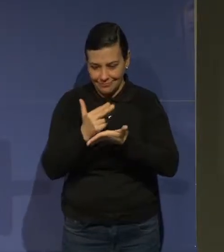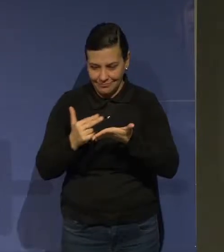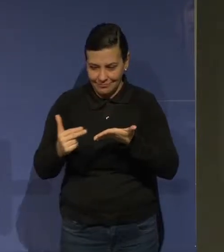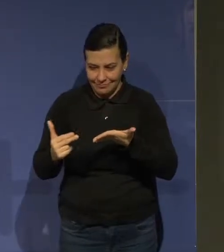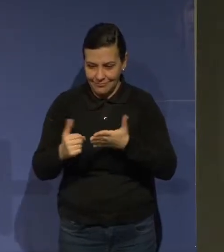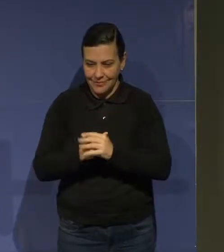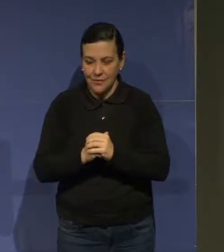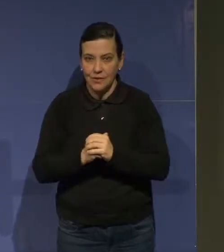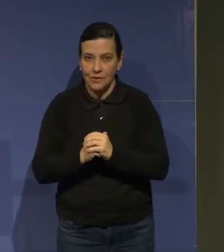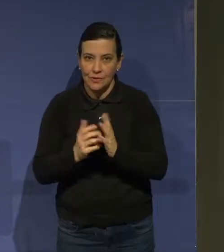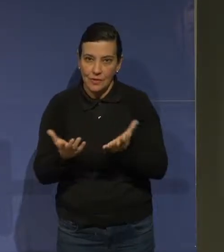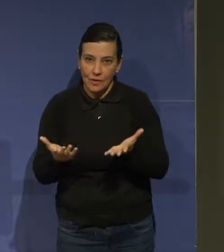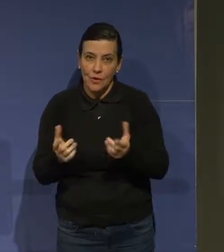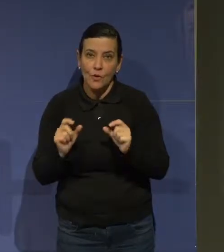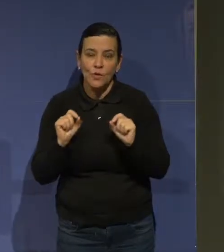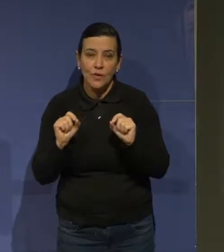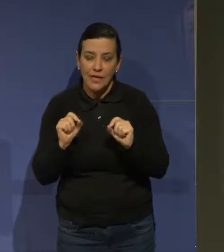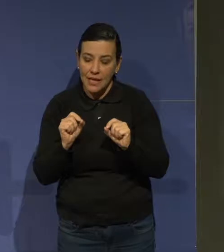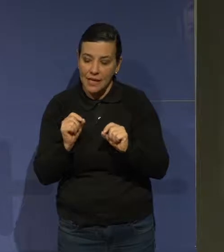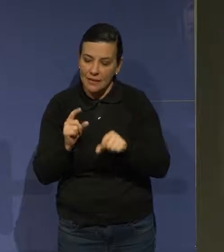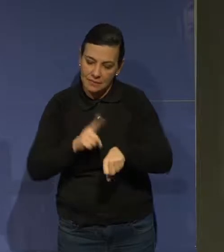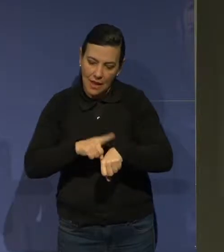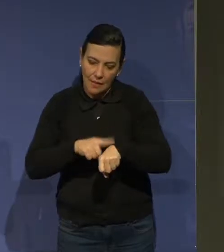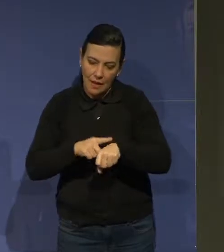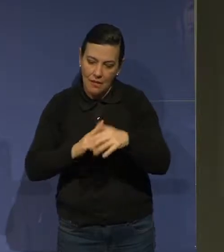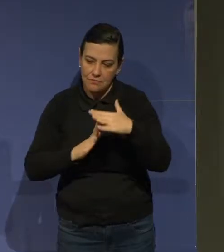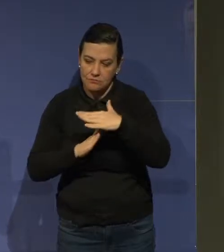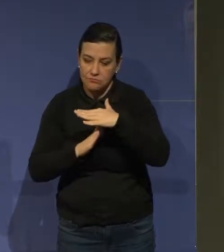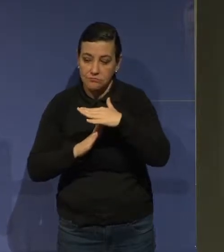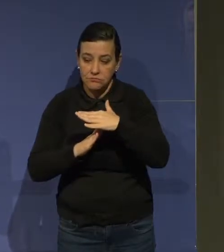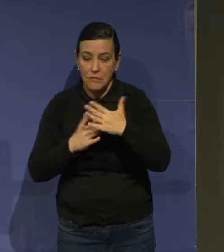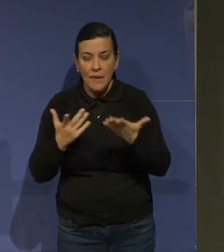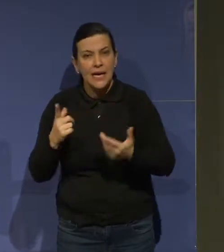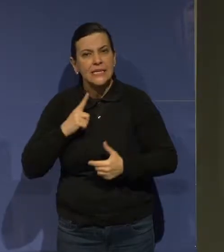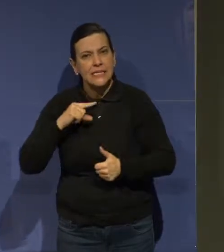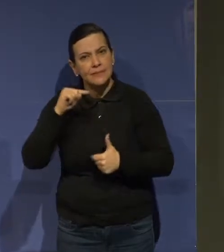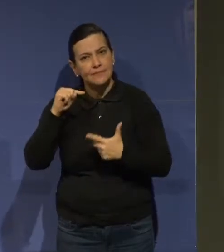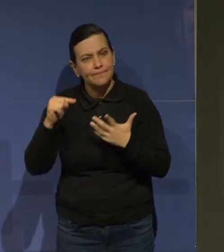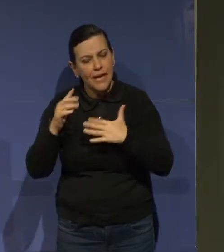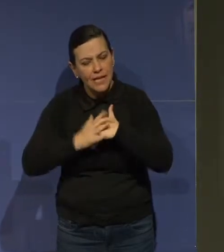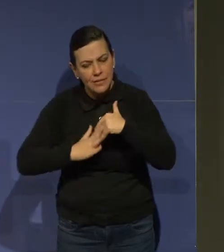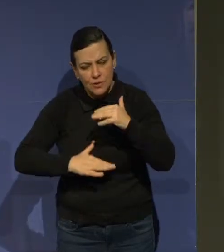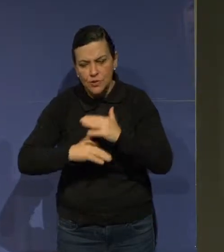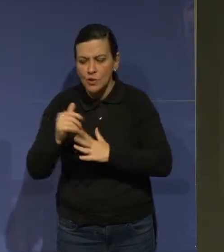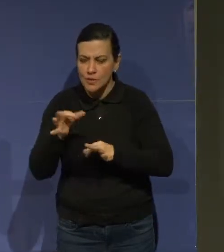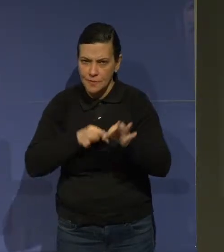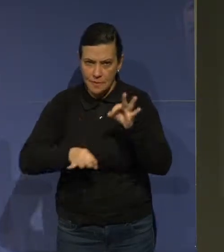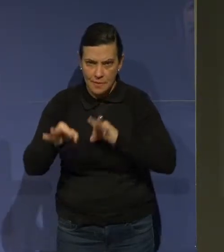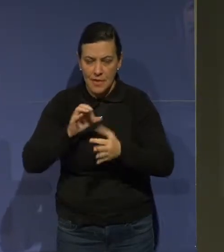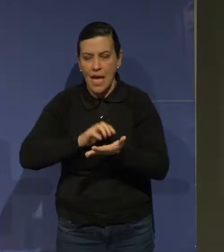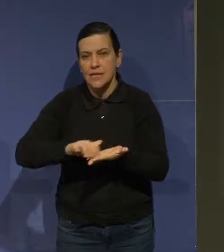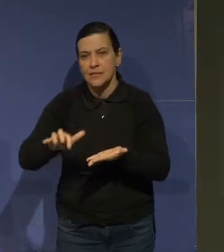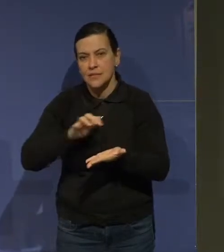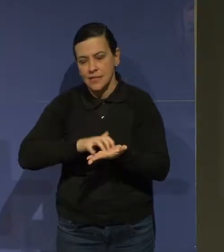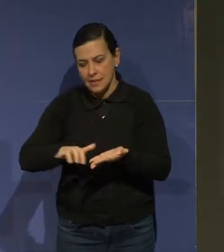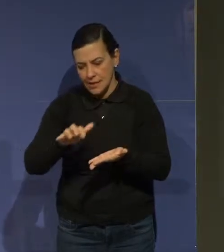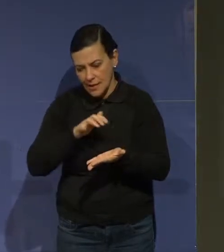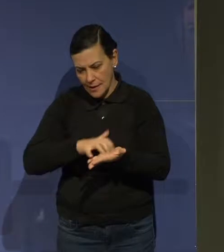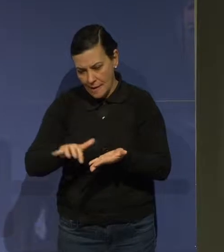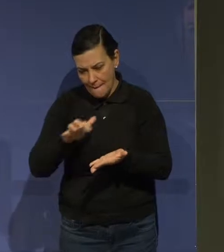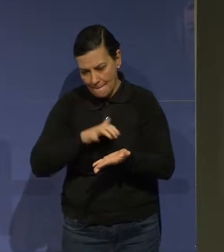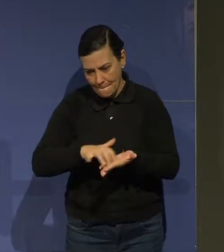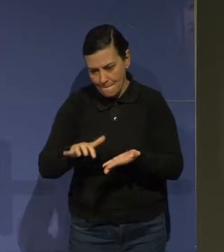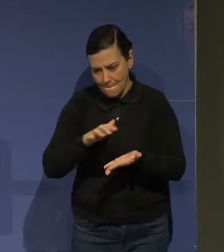o tempo é limitado. Nós temos essas ações na Secretaria. Logos, livres,